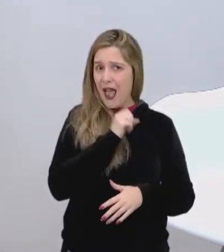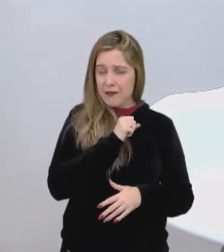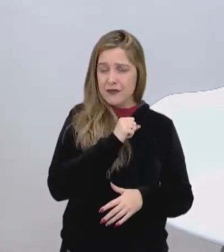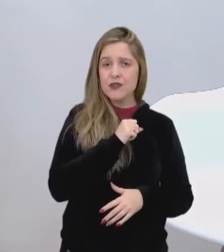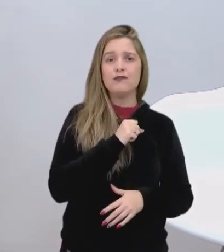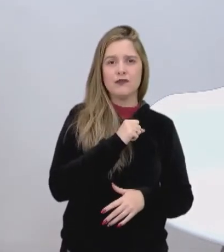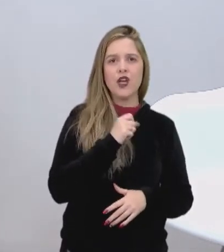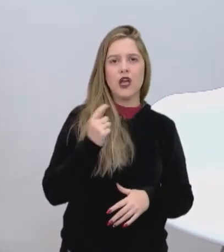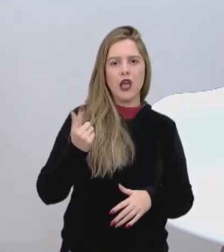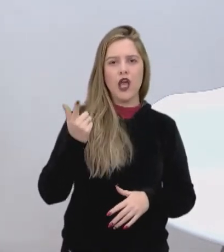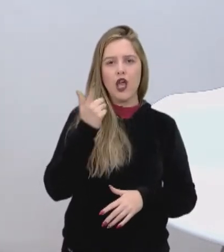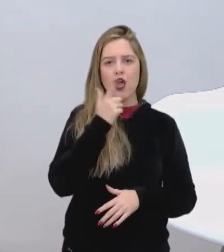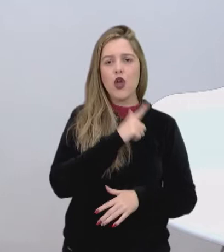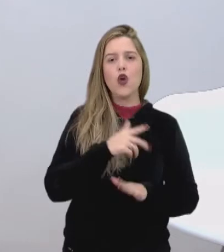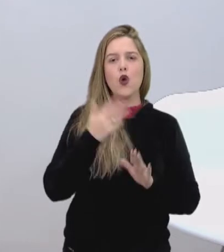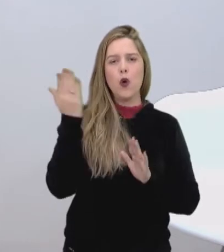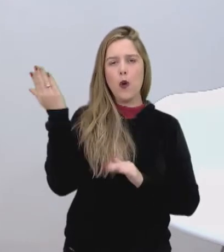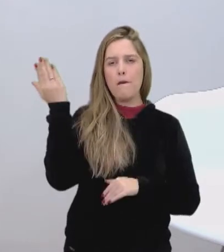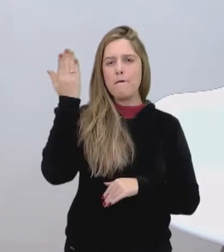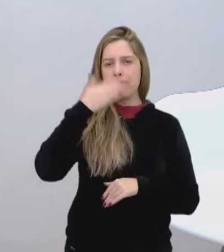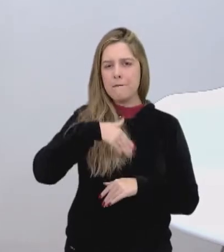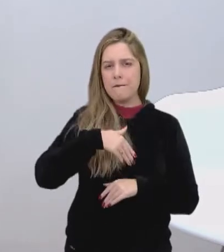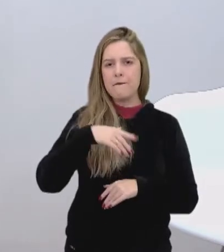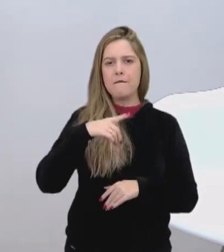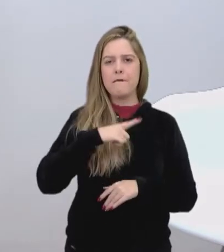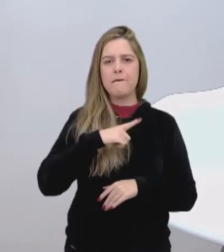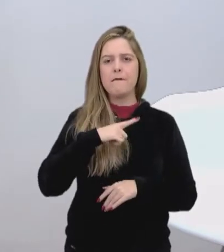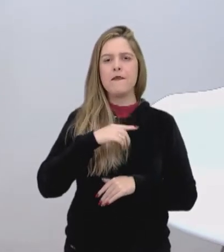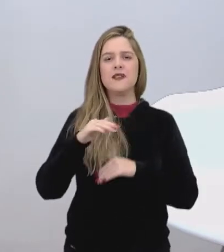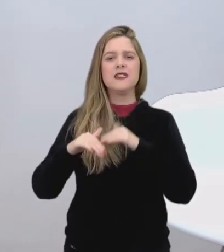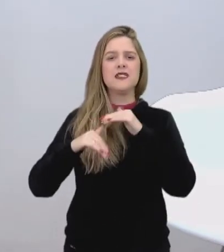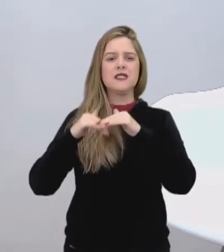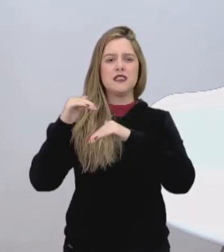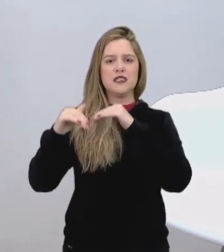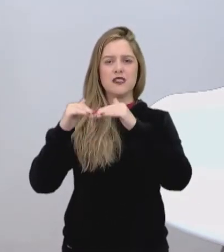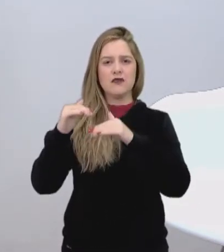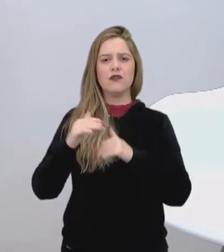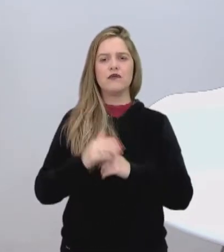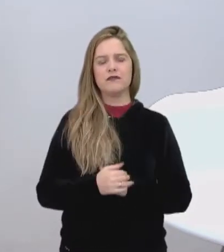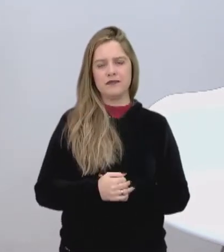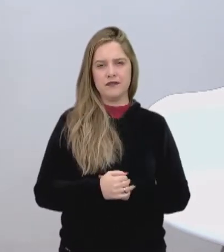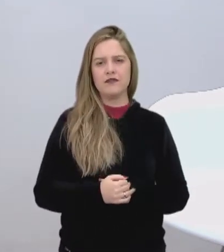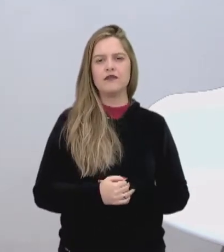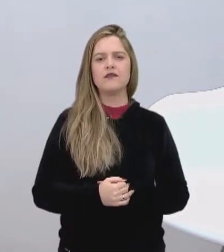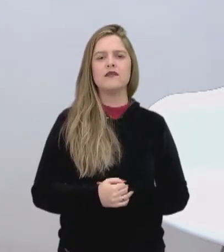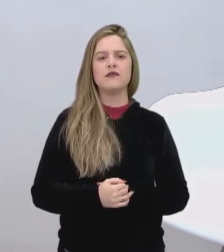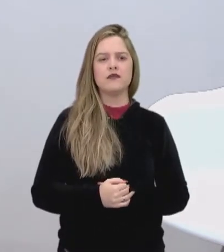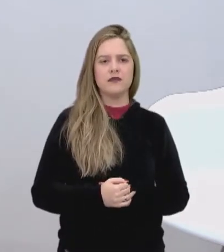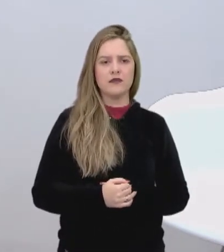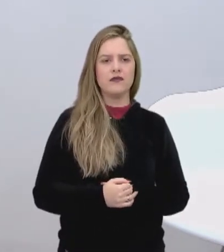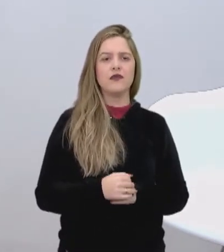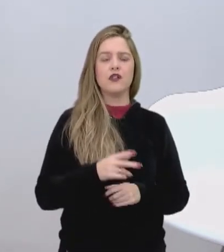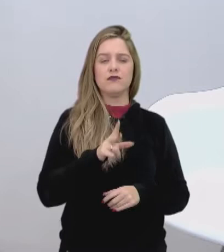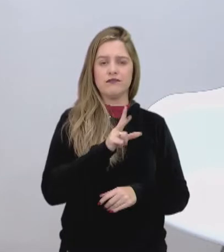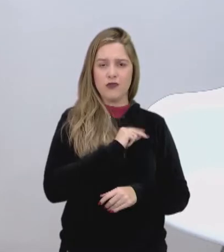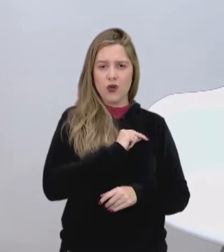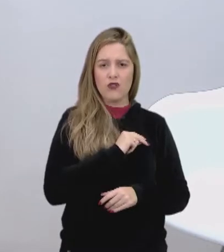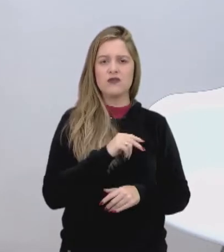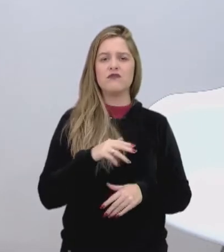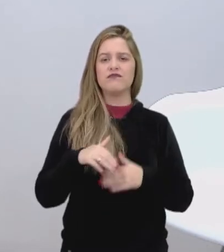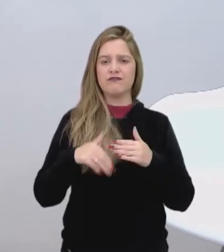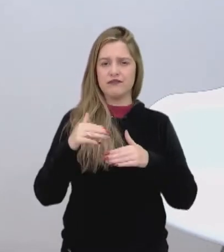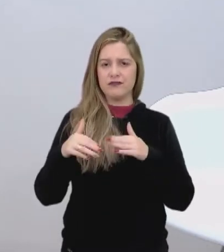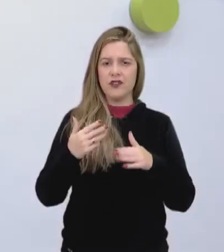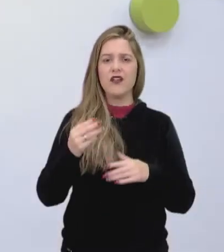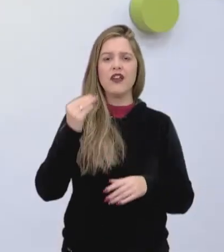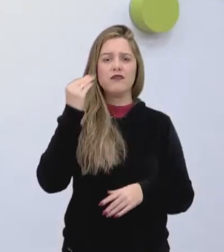a gente vai conseguir controlar os robôs com eles se movendo. Nossa. Mudar o comando em movimento. Isso. E aí